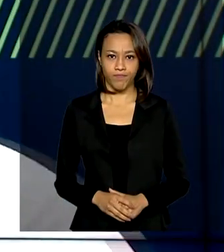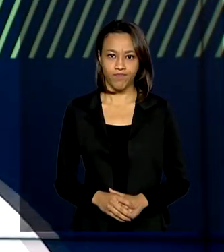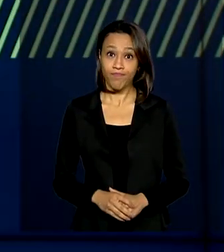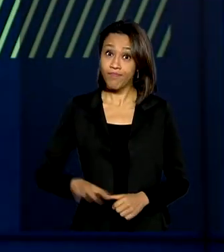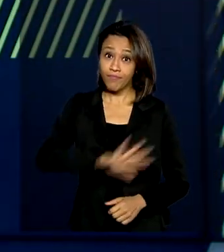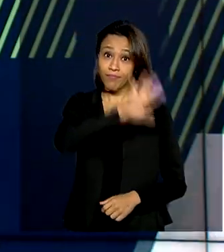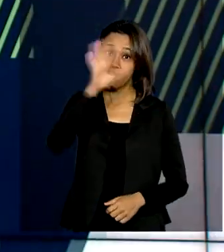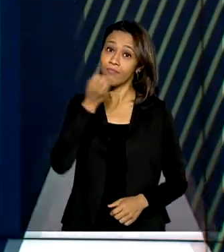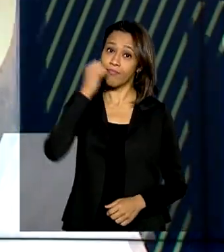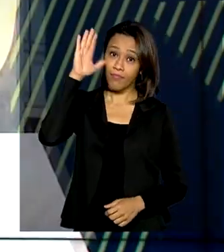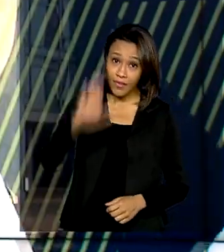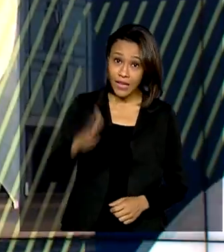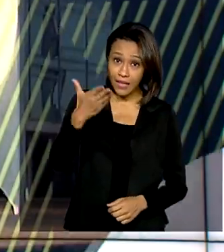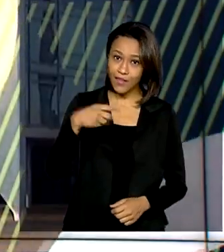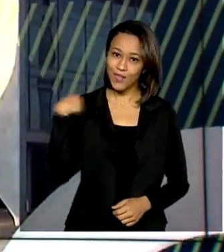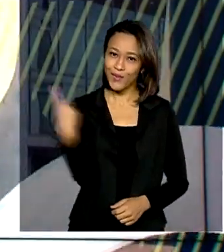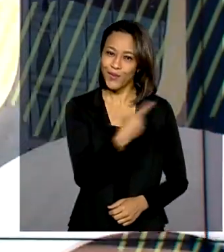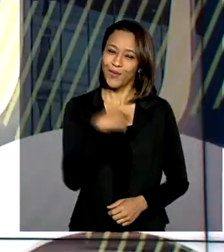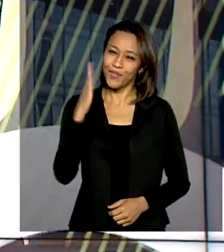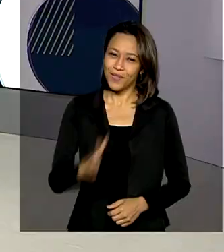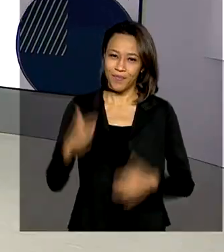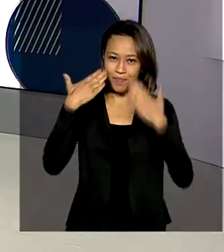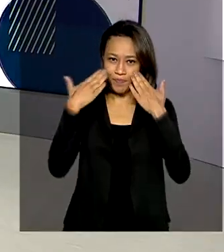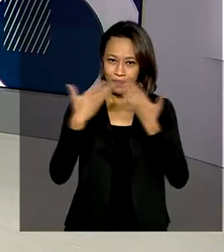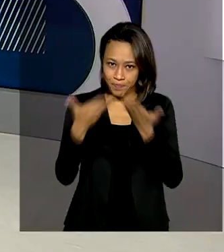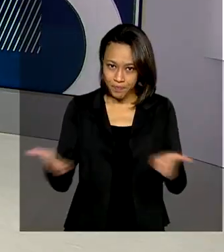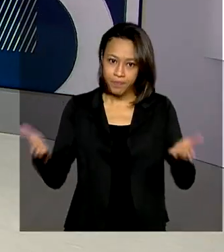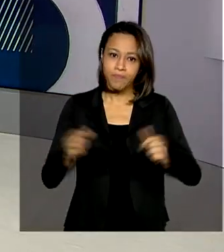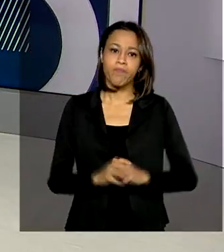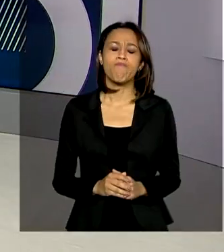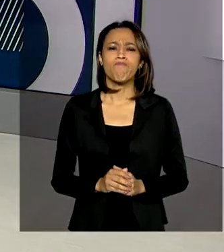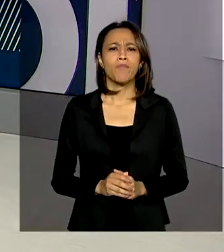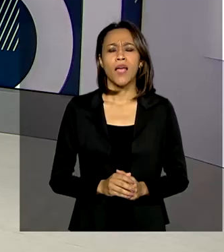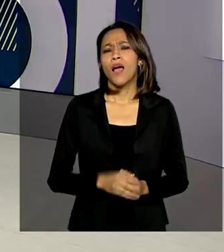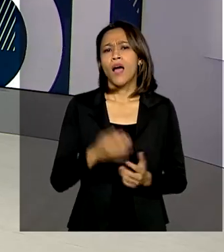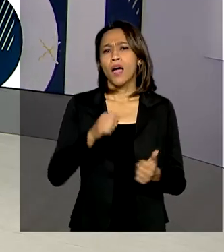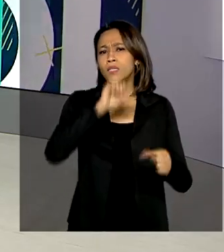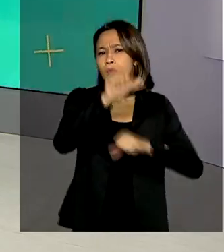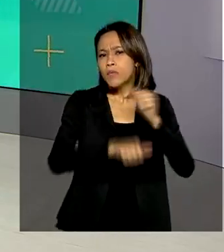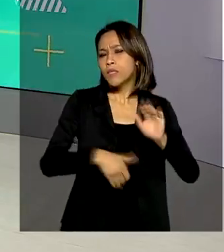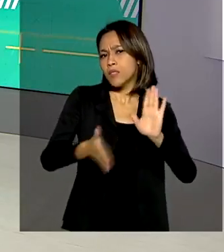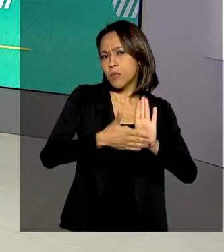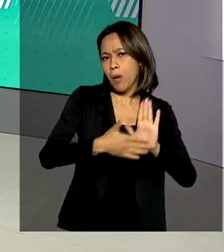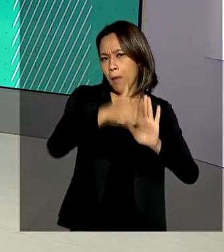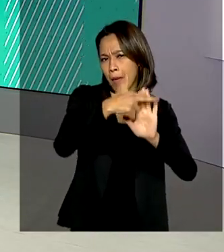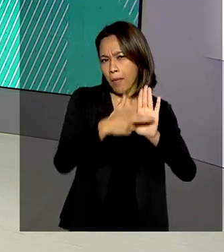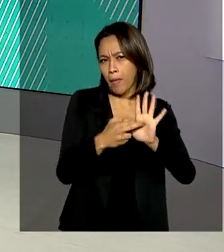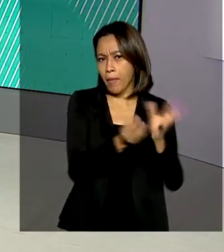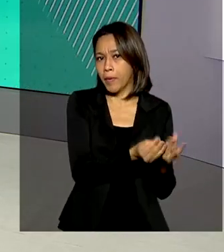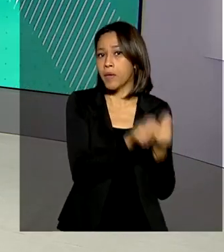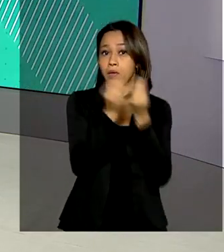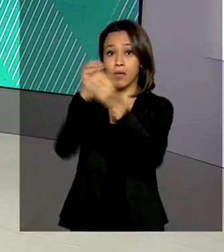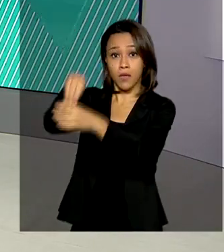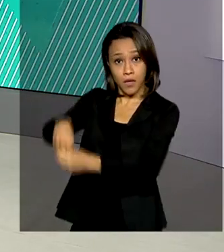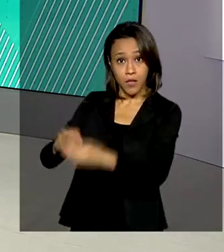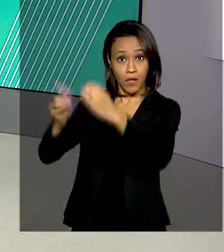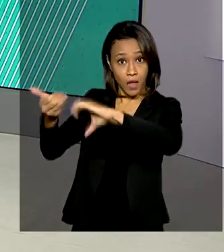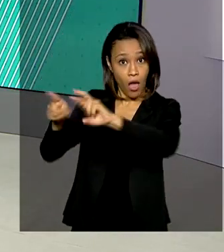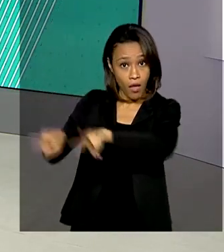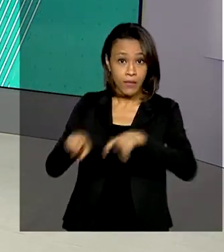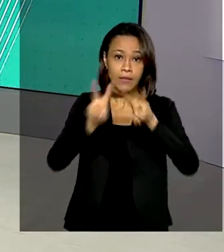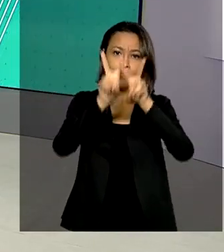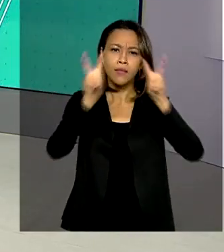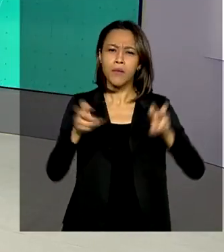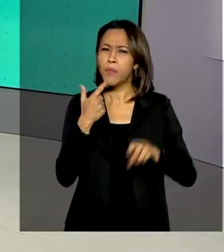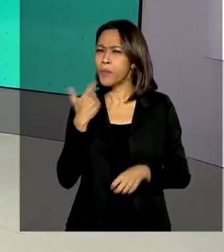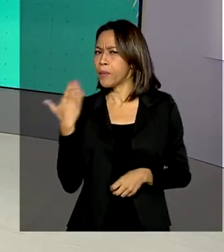Olá, boa tarde. O governo agora está de volta. As reformas em tramitação no Congresso foram tema de uma reunião agora pela manhã no